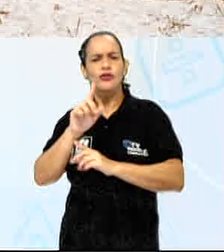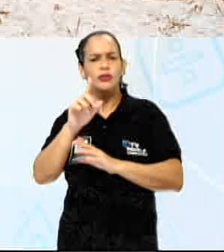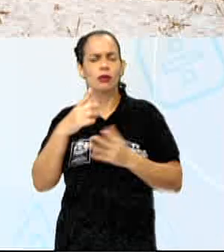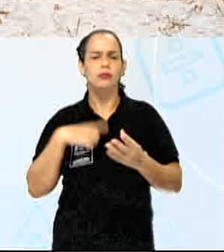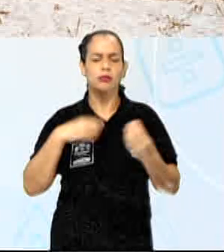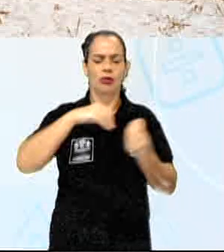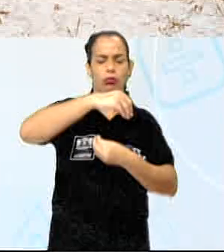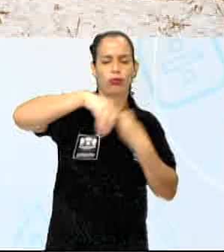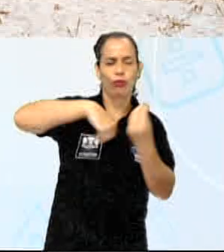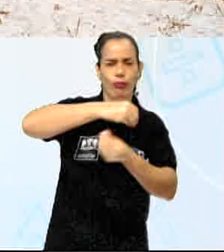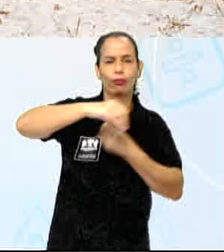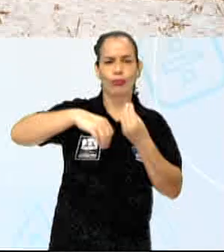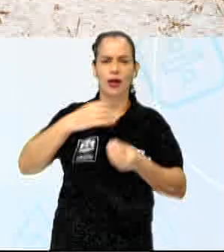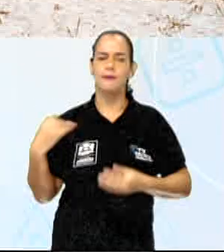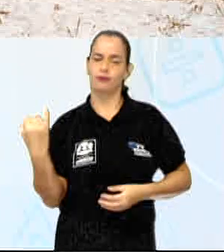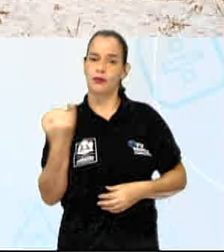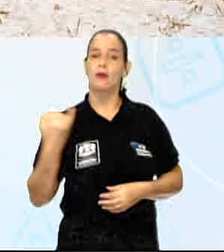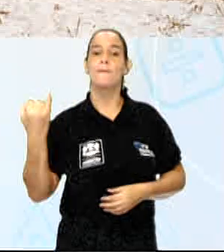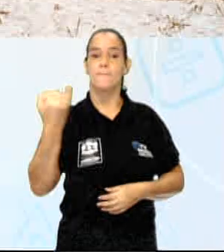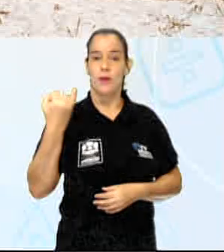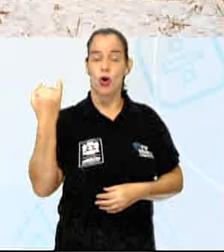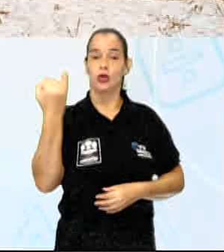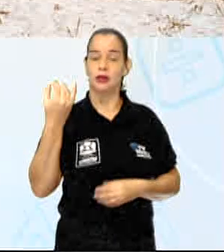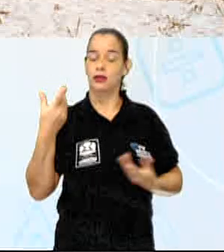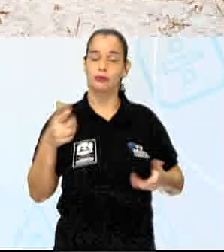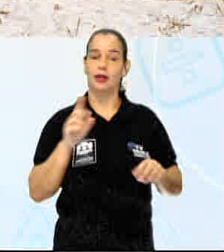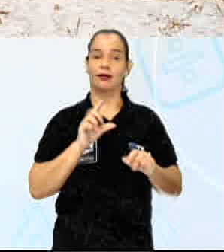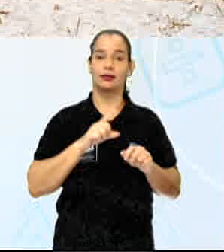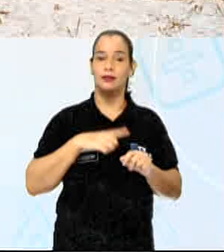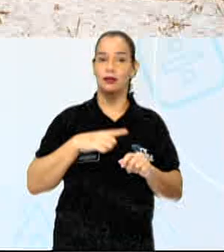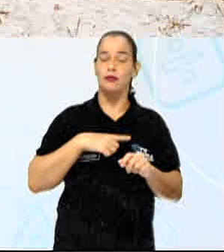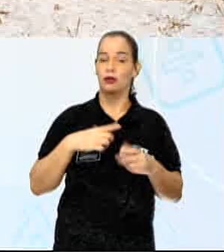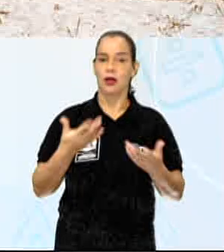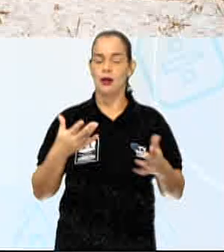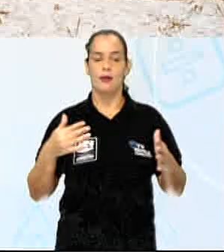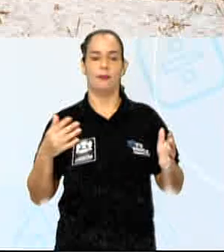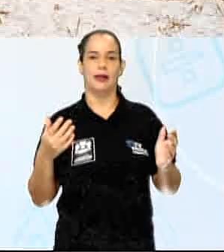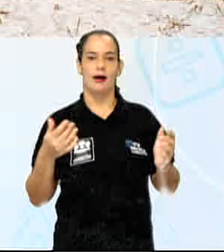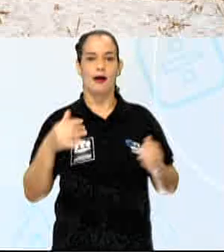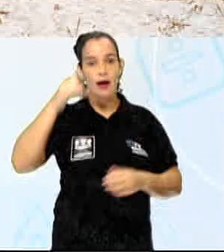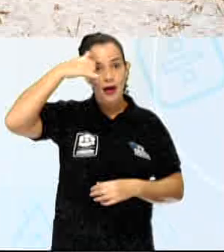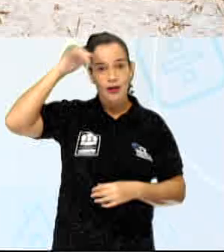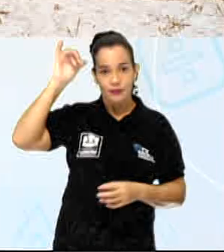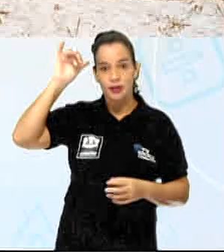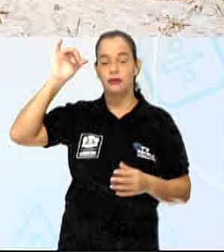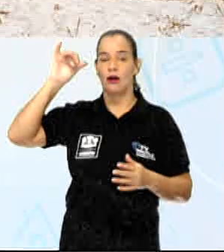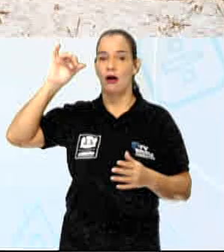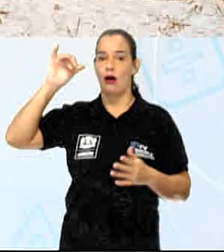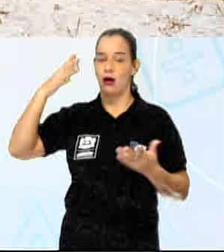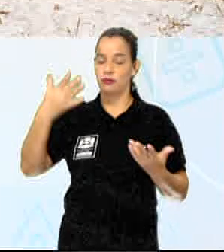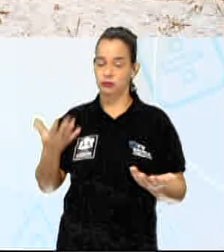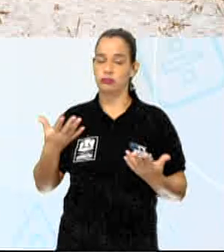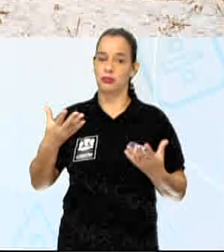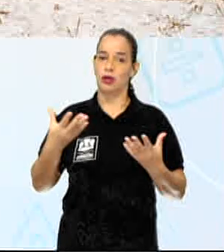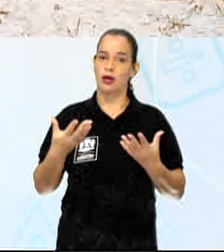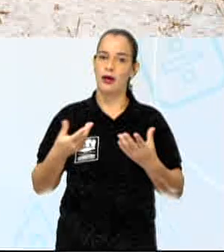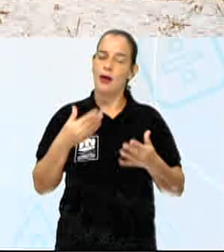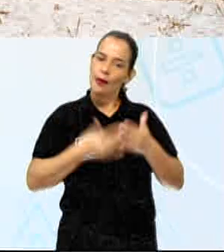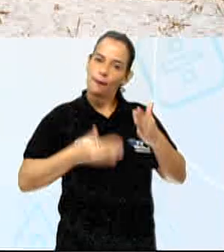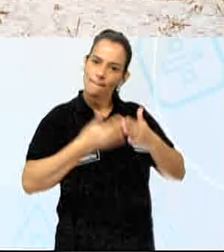transição super importante, inclusive para conter ali a erosão marinha, o avanço das dunas. Então, é